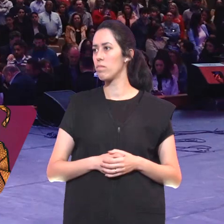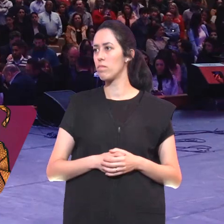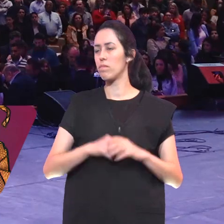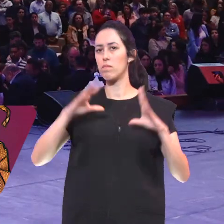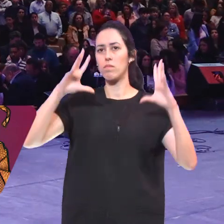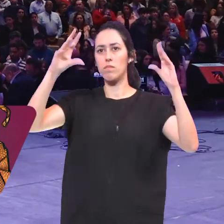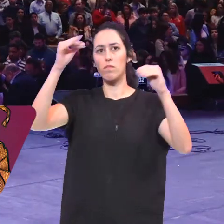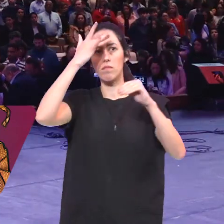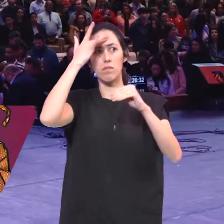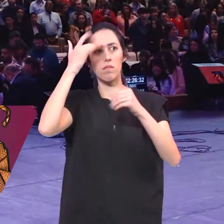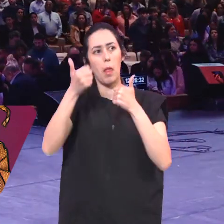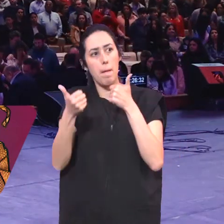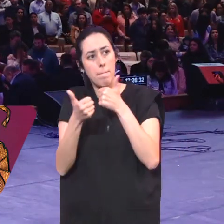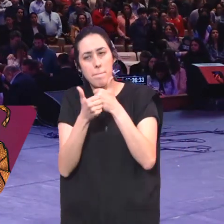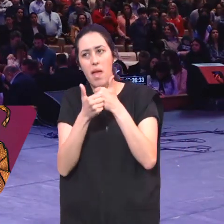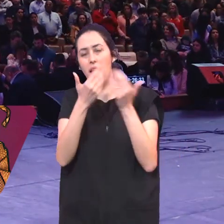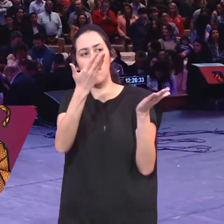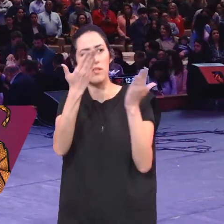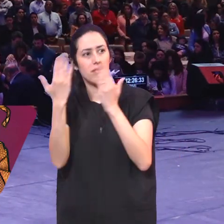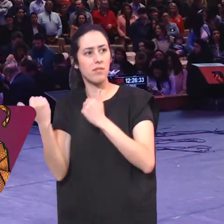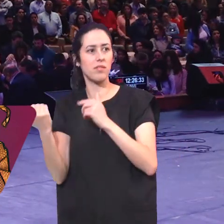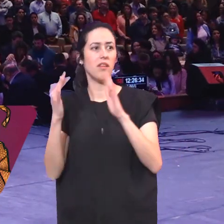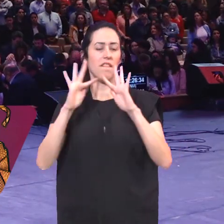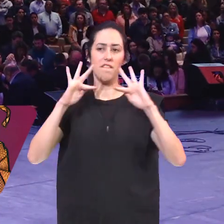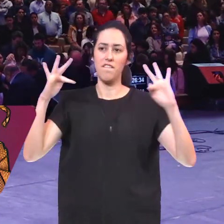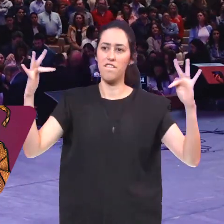perto Como uma família Que nós somos